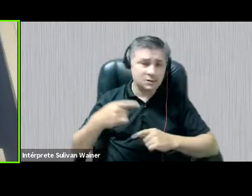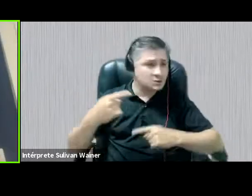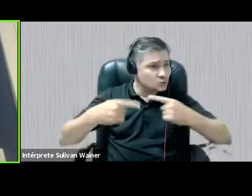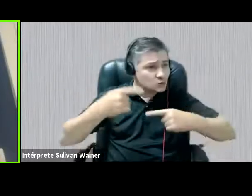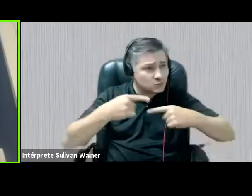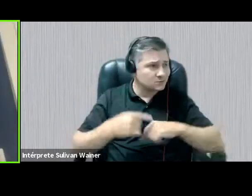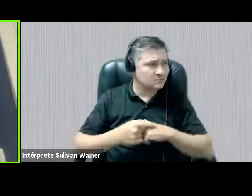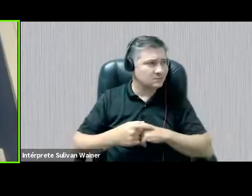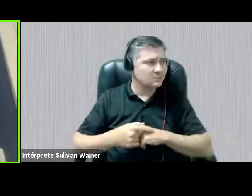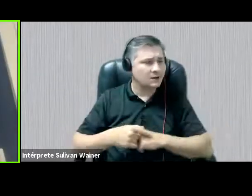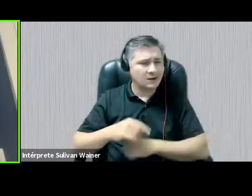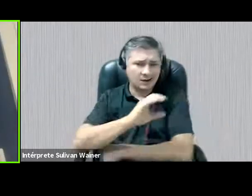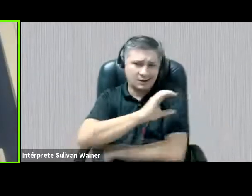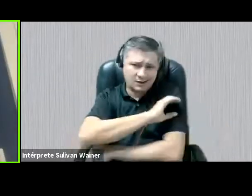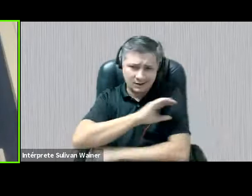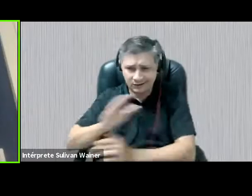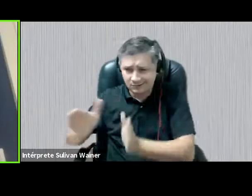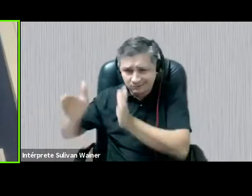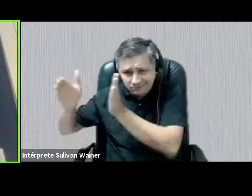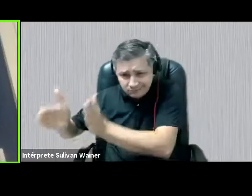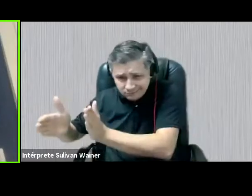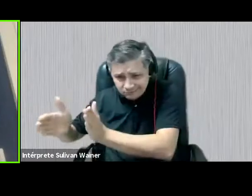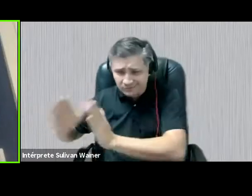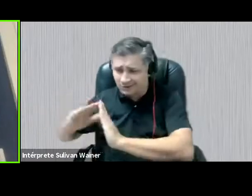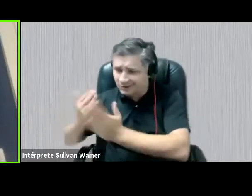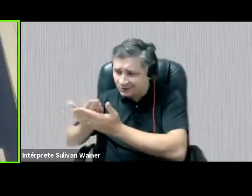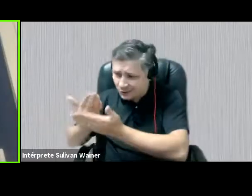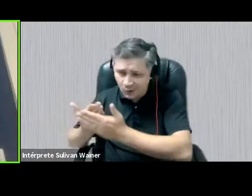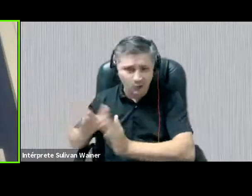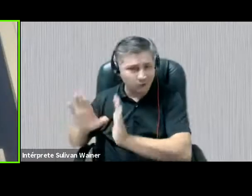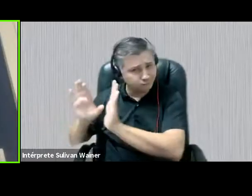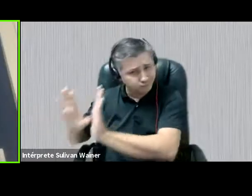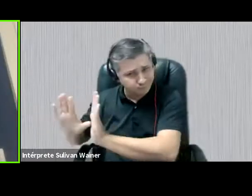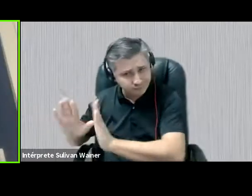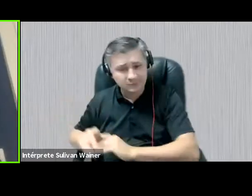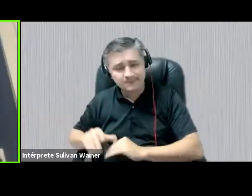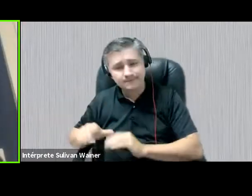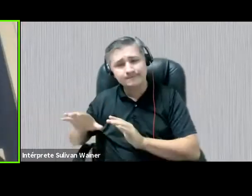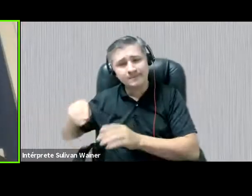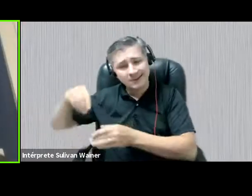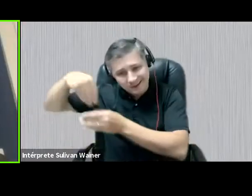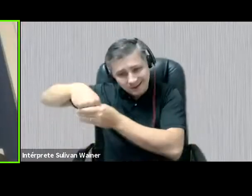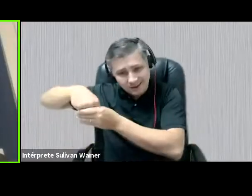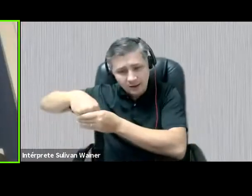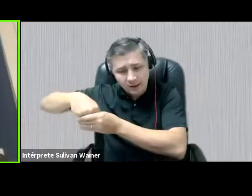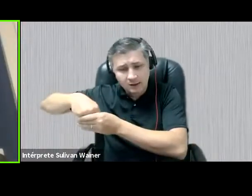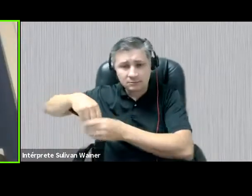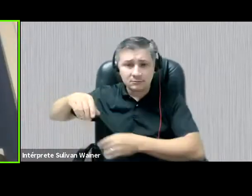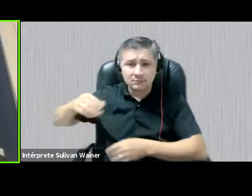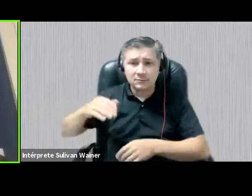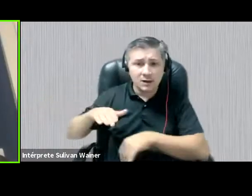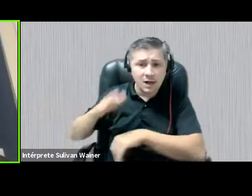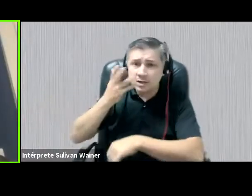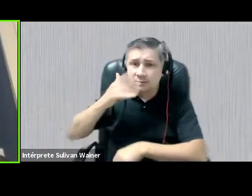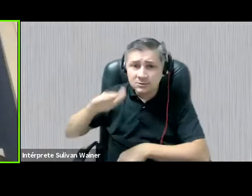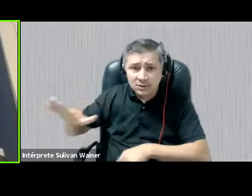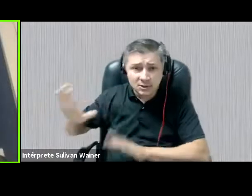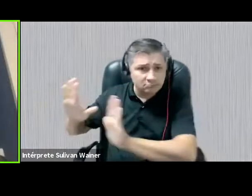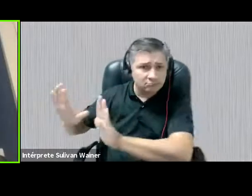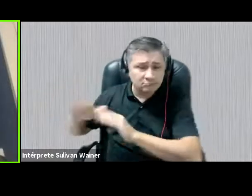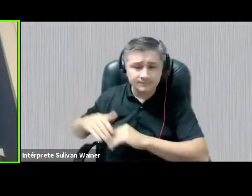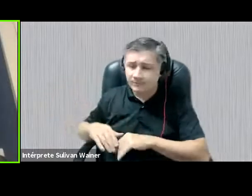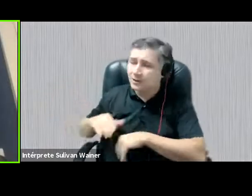da creche, da educação infantil, mesmo da escola, se tratando do ensino fundamental, o diálogo com as crianças, nesse fazer